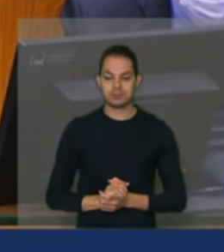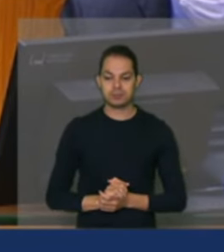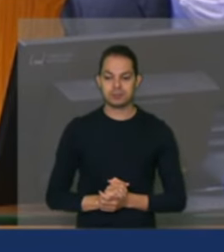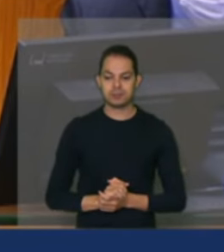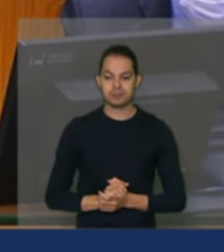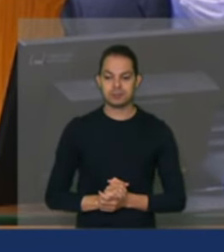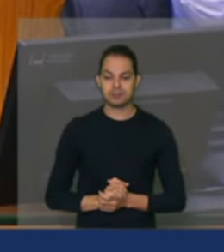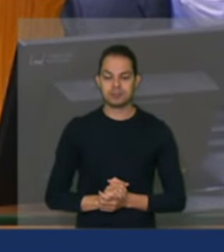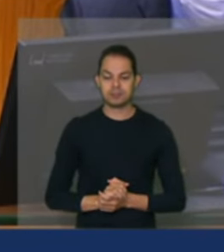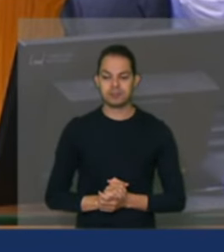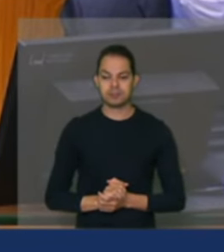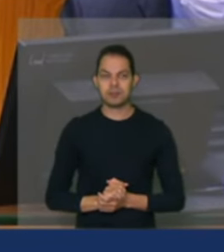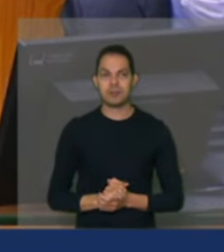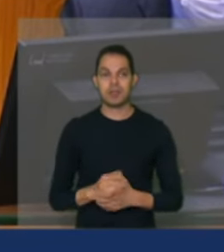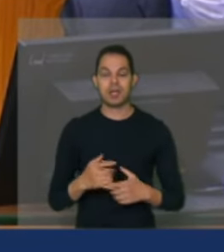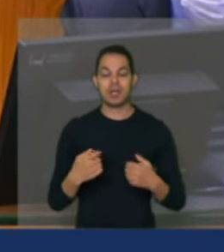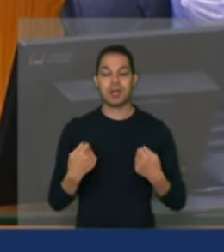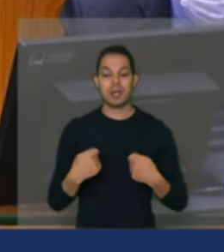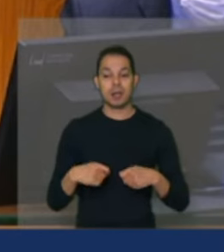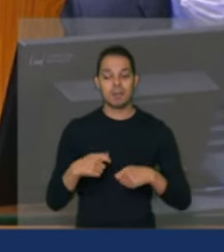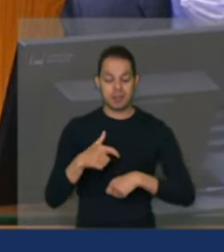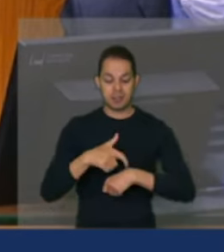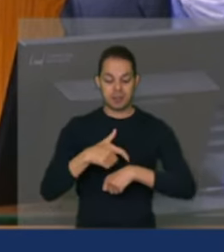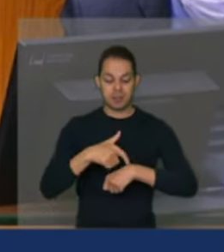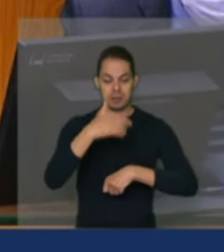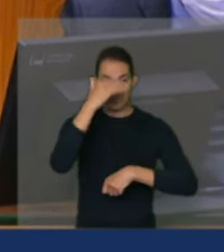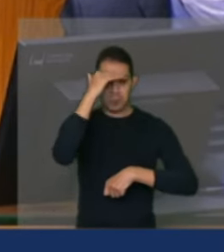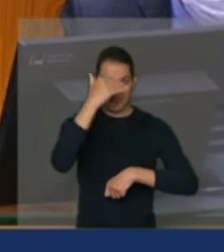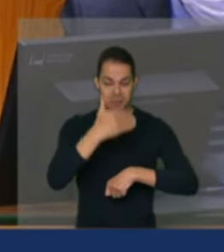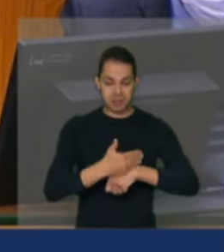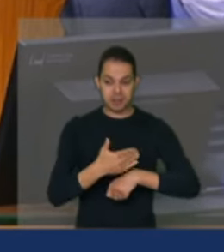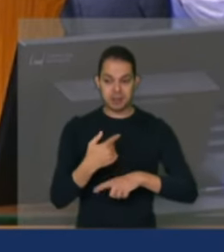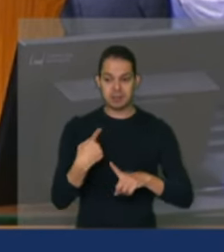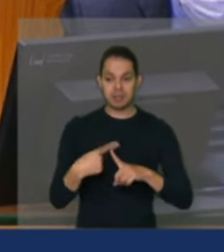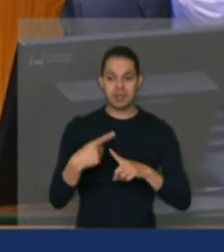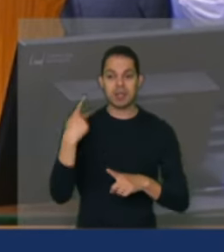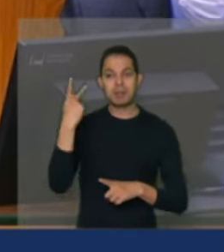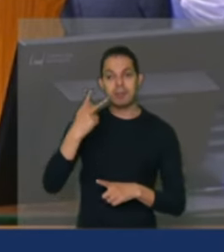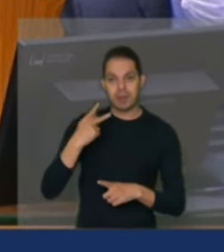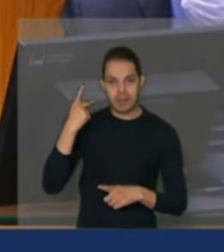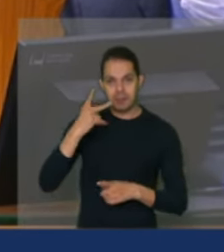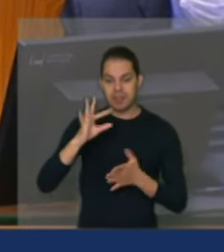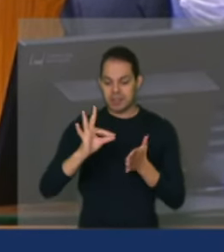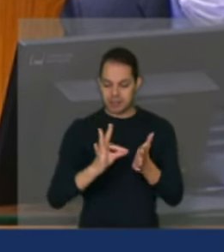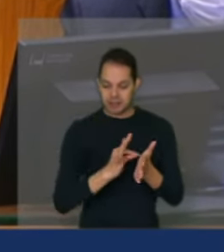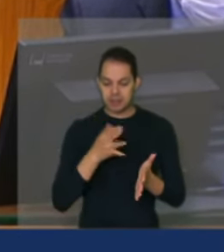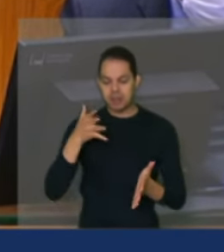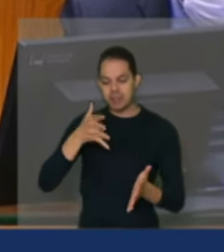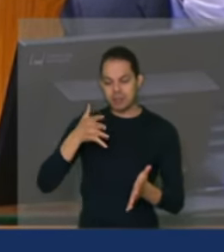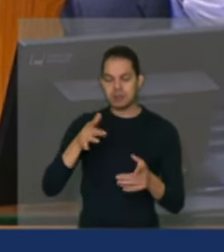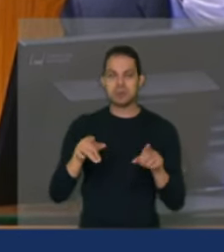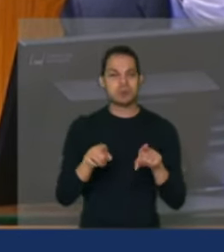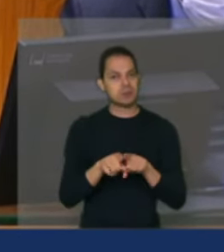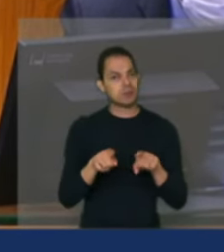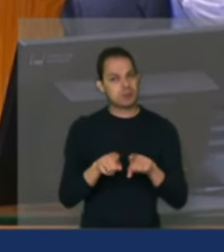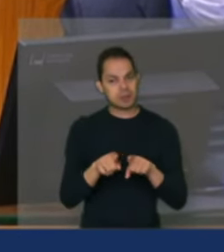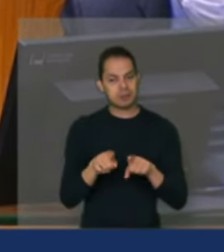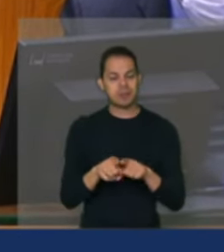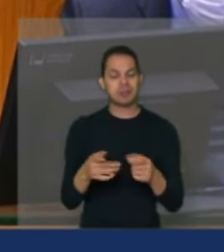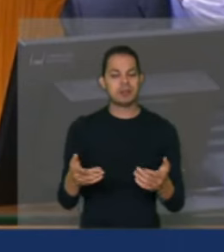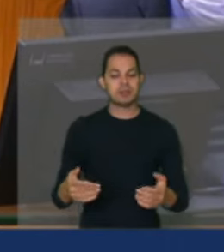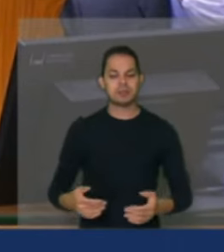e aí a gente precisa seguir o tempo, porque tem os parlamentares, inclusive, inscritos para poder também falarem